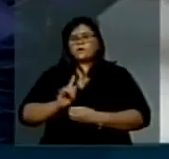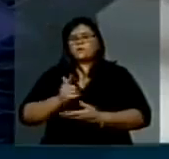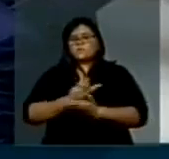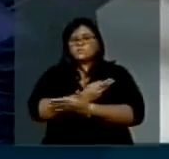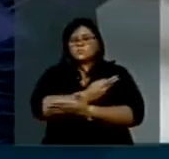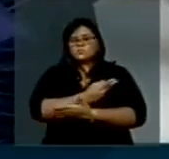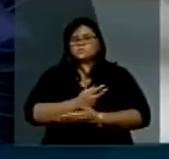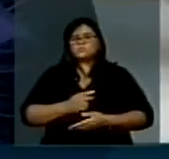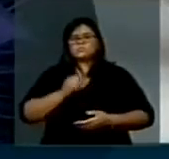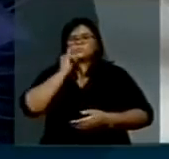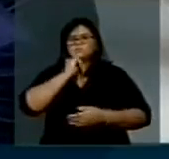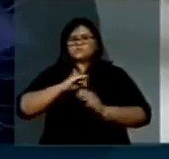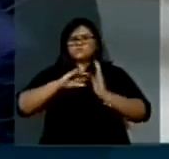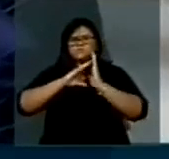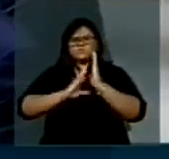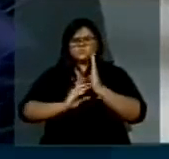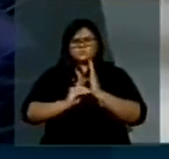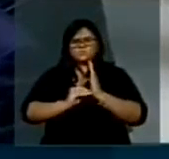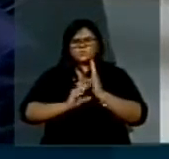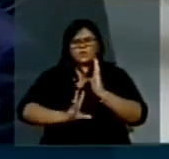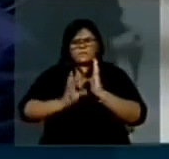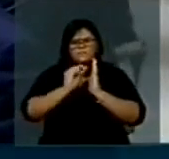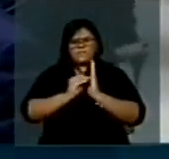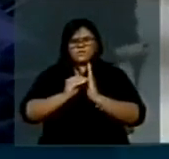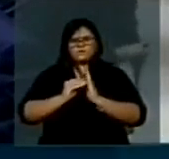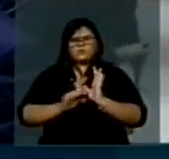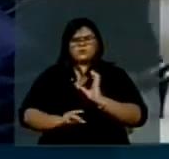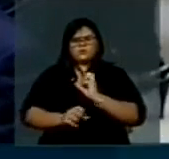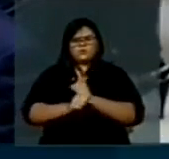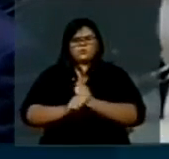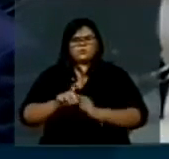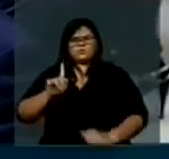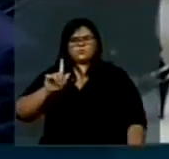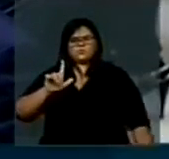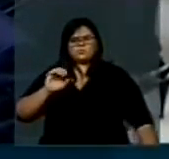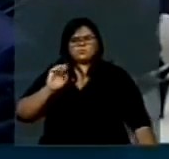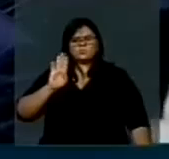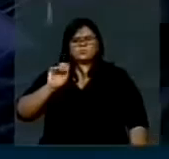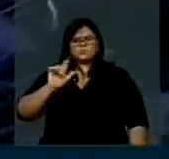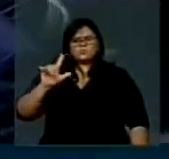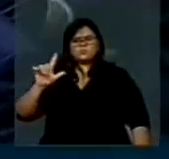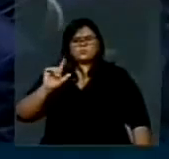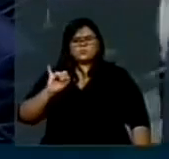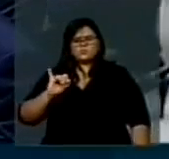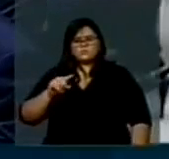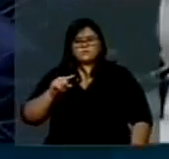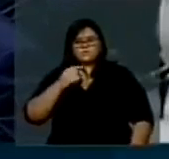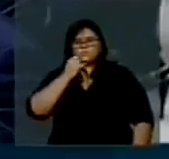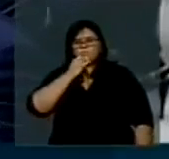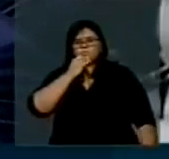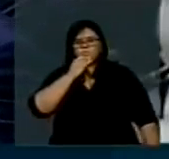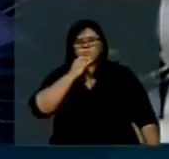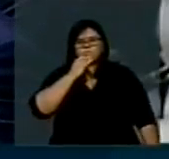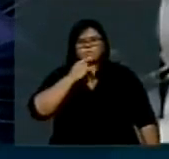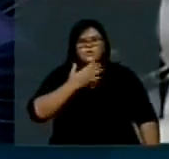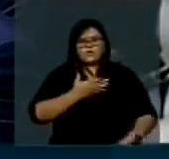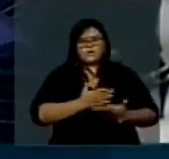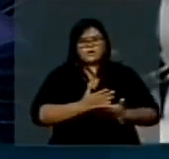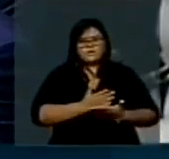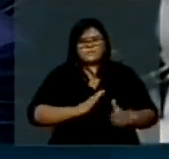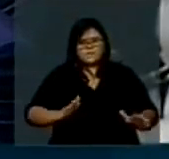à emenda aglutinativa global. Se vossa excelência, digamos, encerrar a